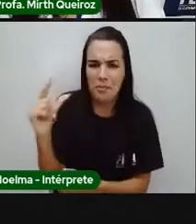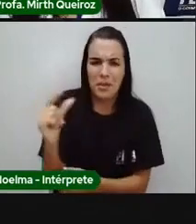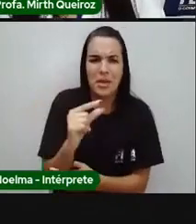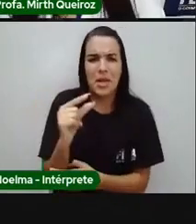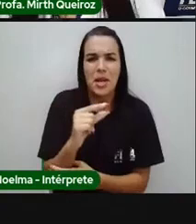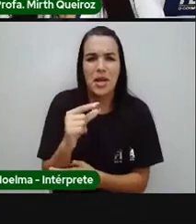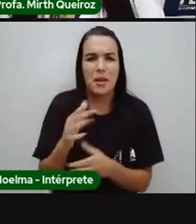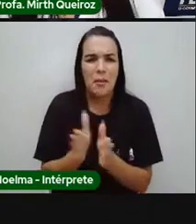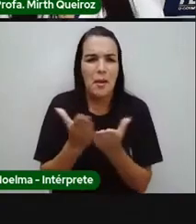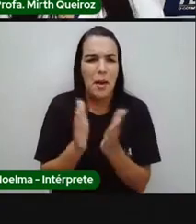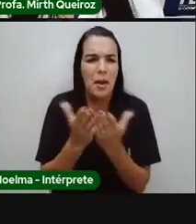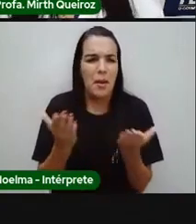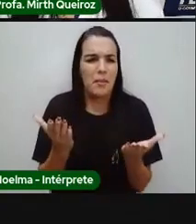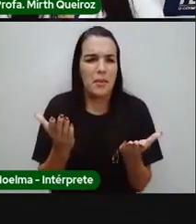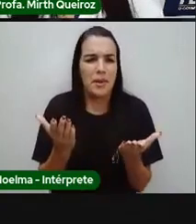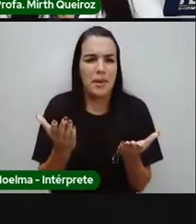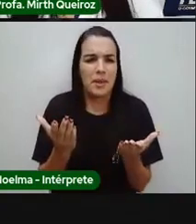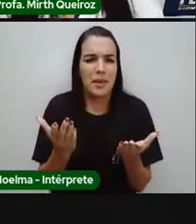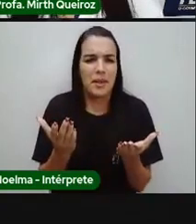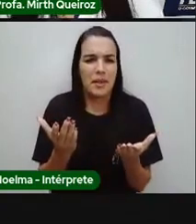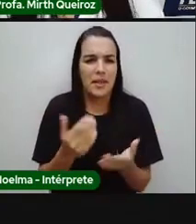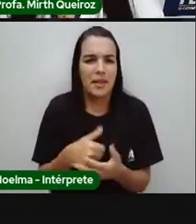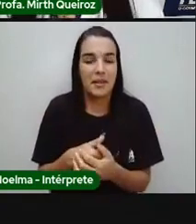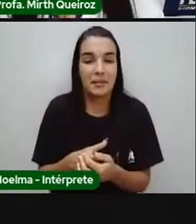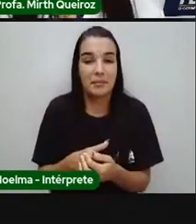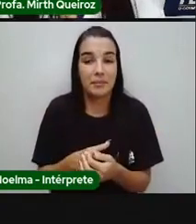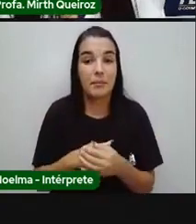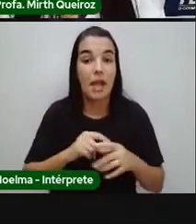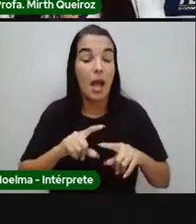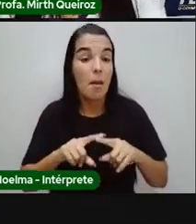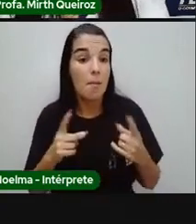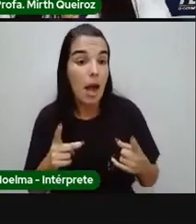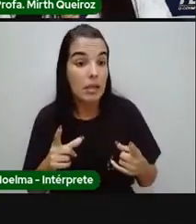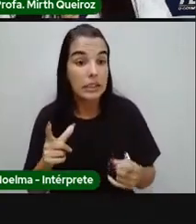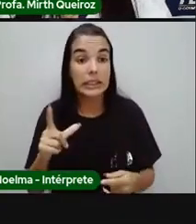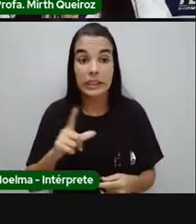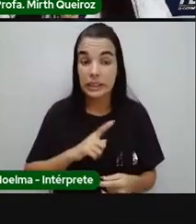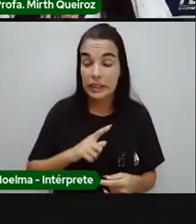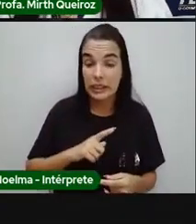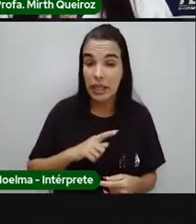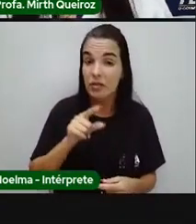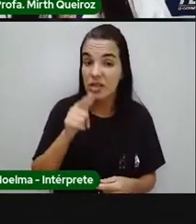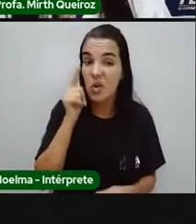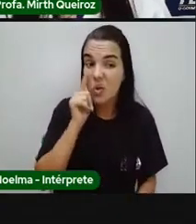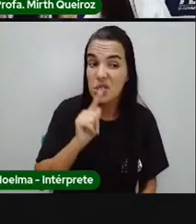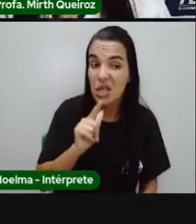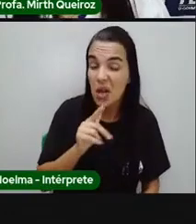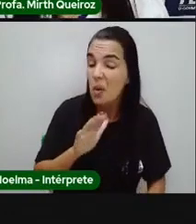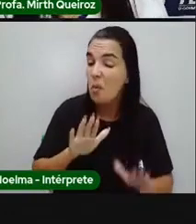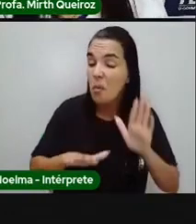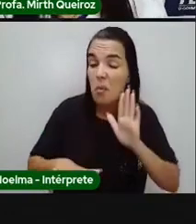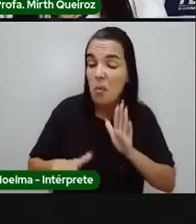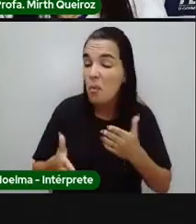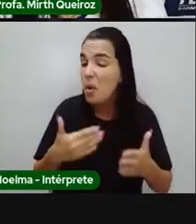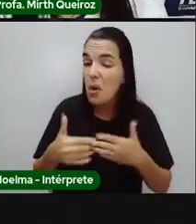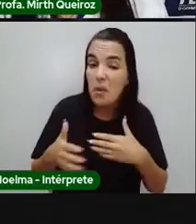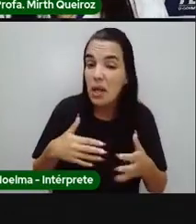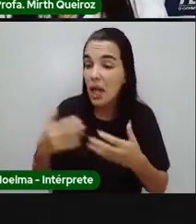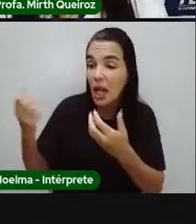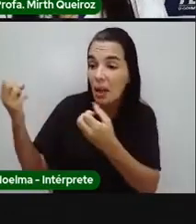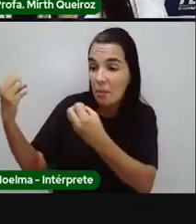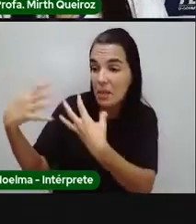Um que eu posso aproveitar? Mas se conseguires mesmo qualquer coisa me ensinar,